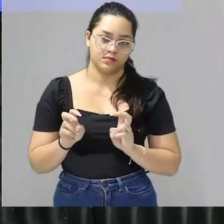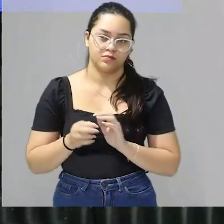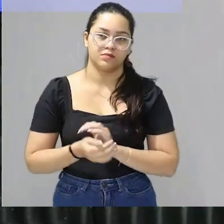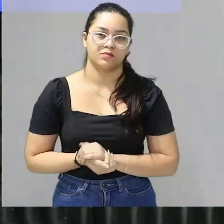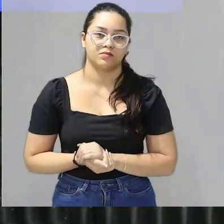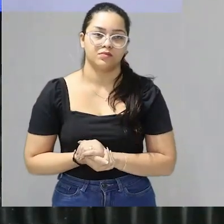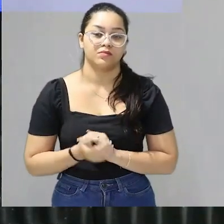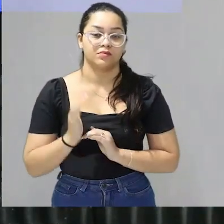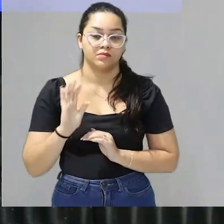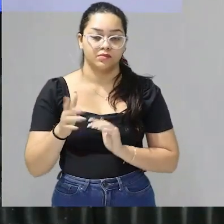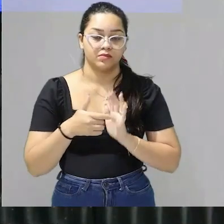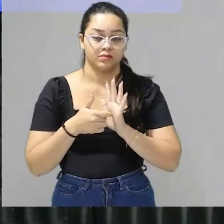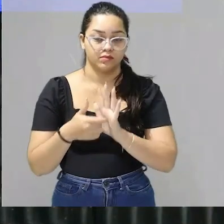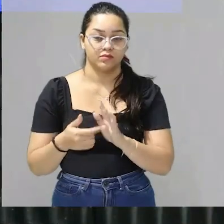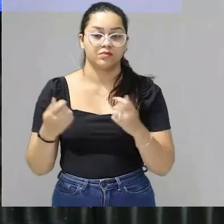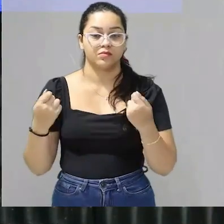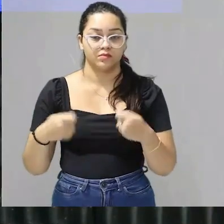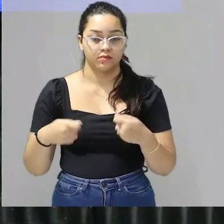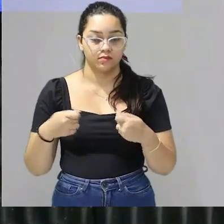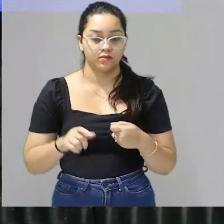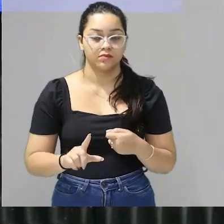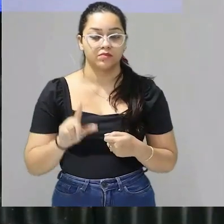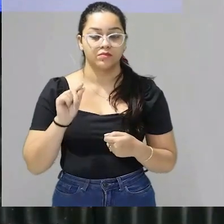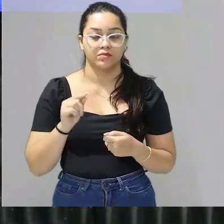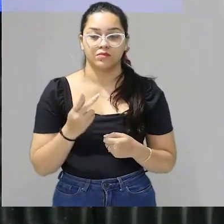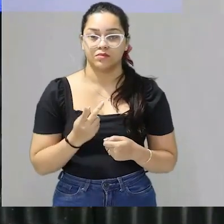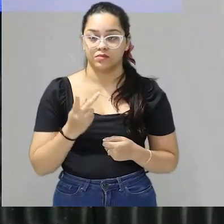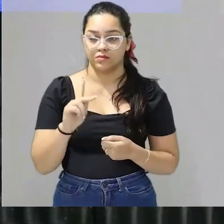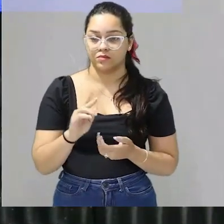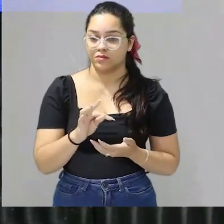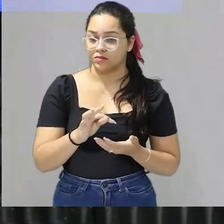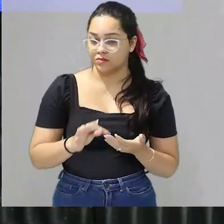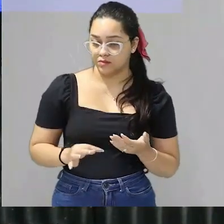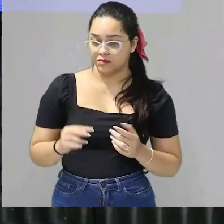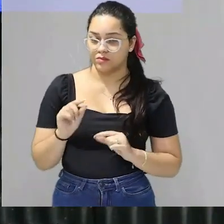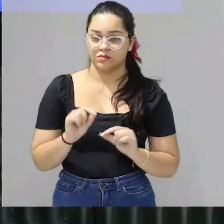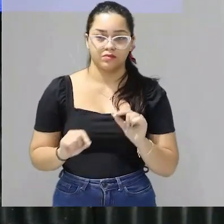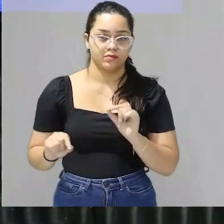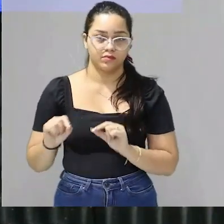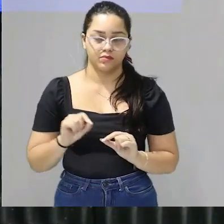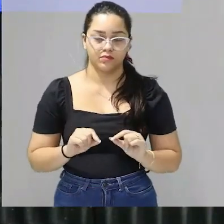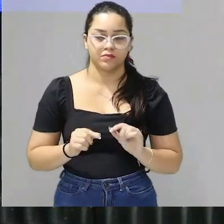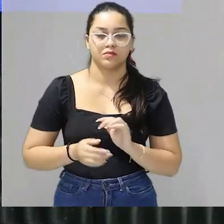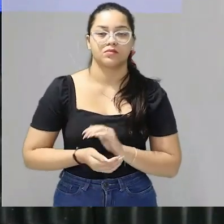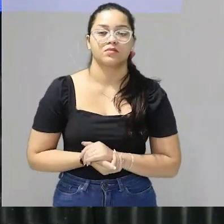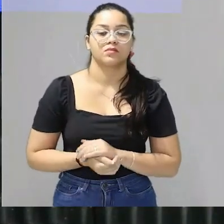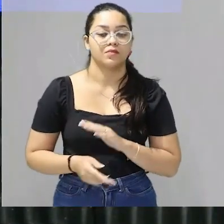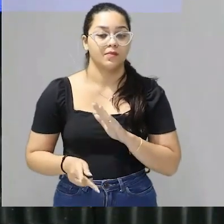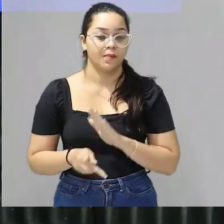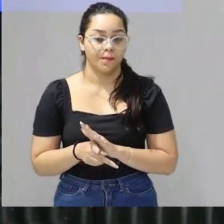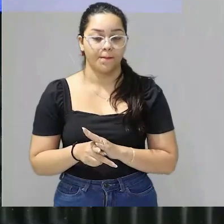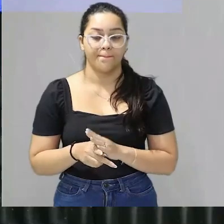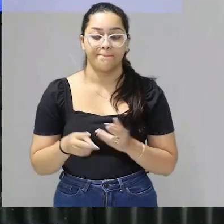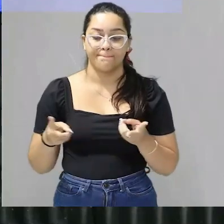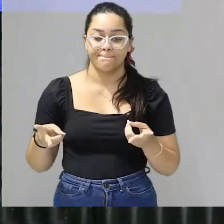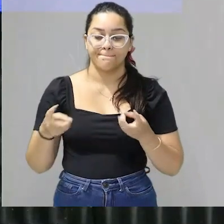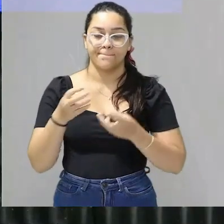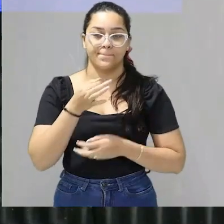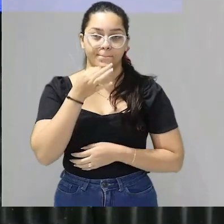tema assim que você apresentar o tema você precisa definir a sua tese o que seria a sua tese é a defesa do seu ponto